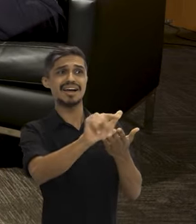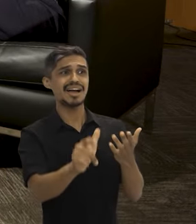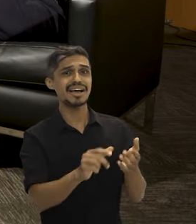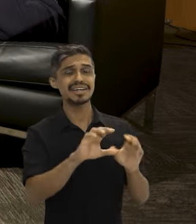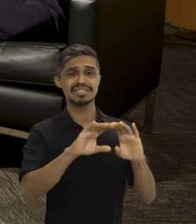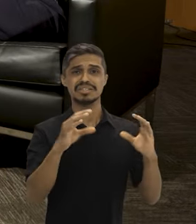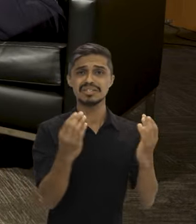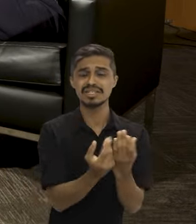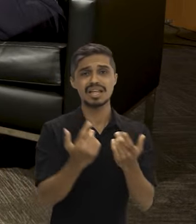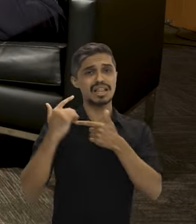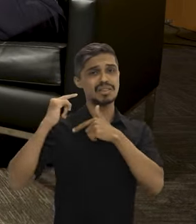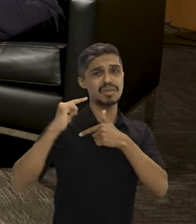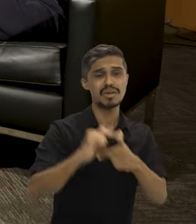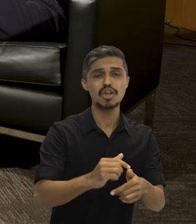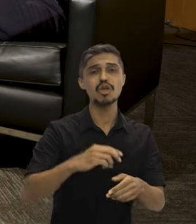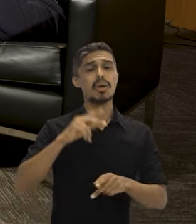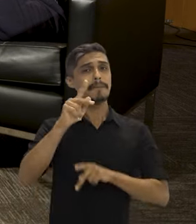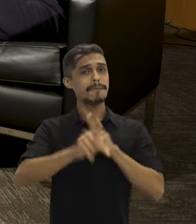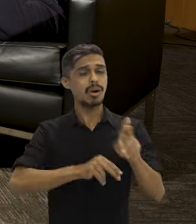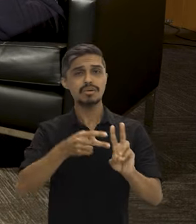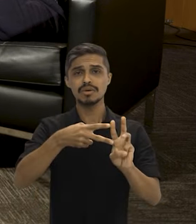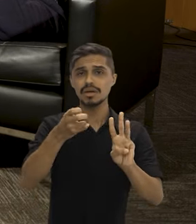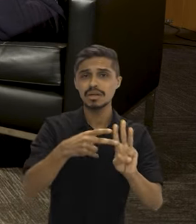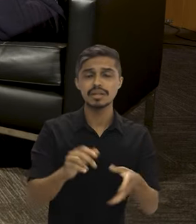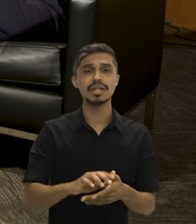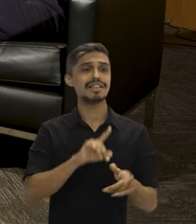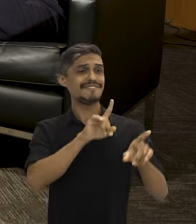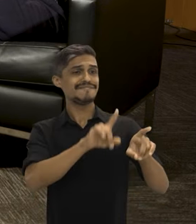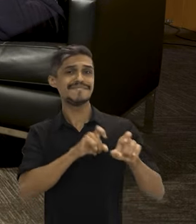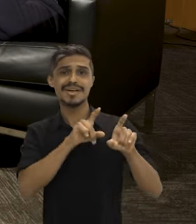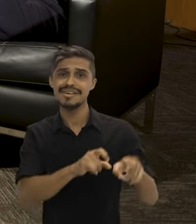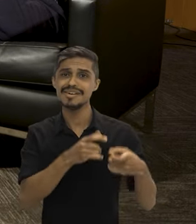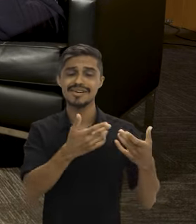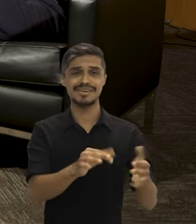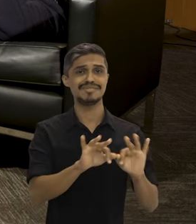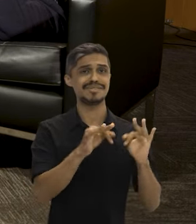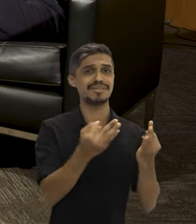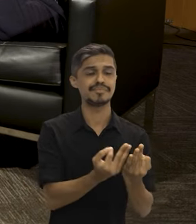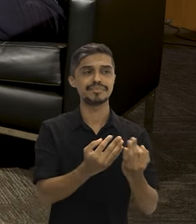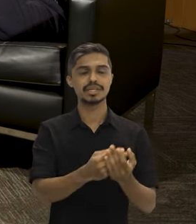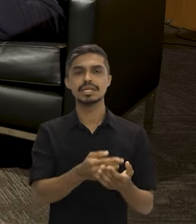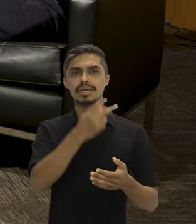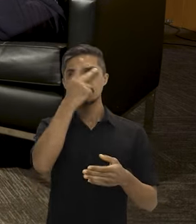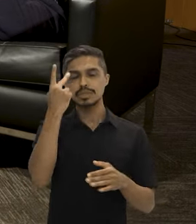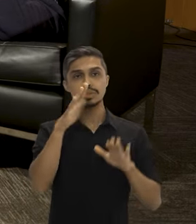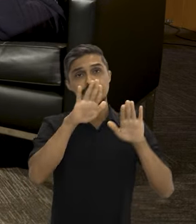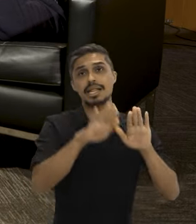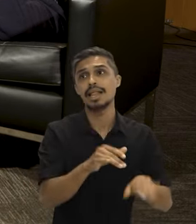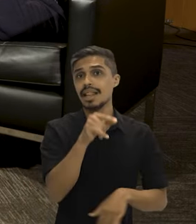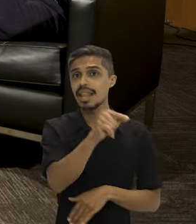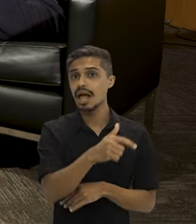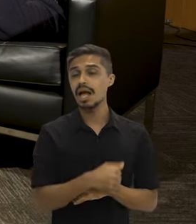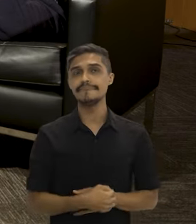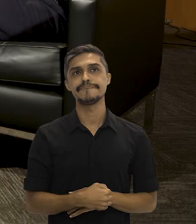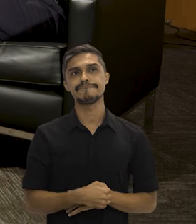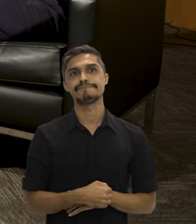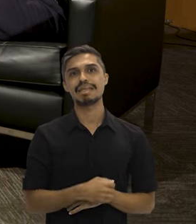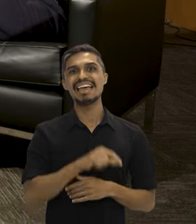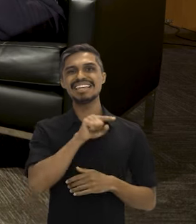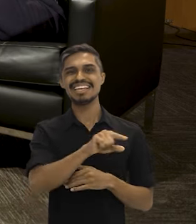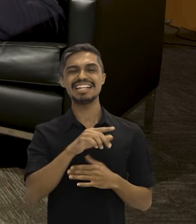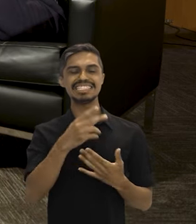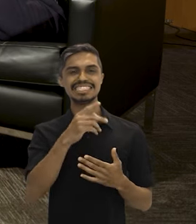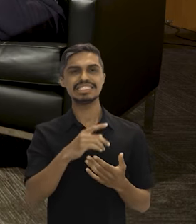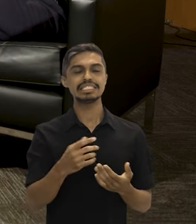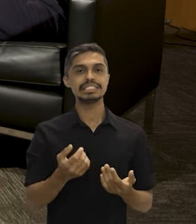comunidades tradicionais, povos indígenas, agricultores familiares, assentados que estão na Amazônia, muitas vezes